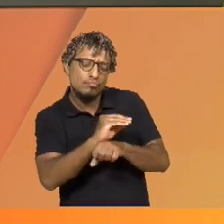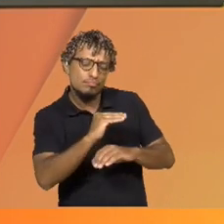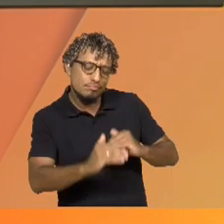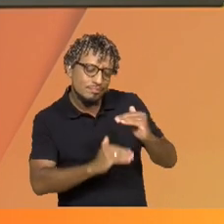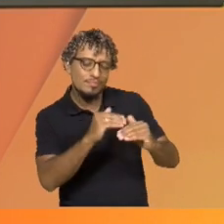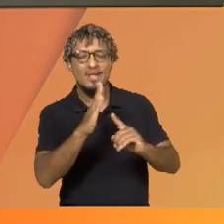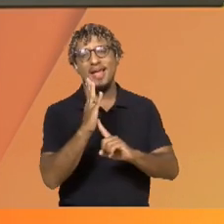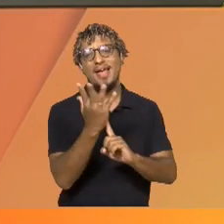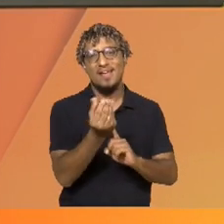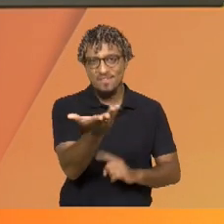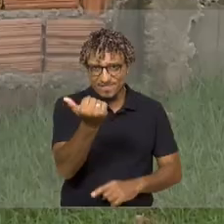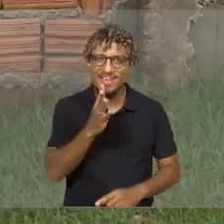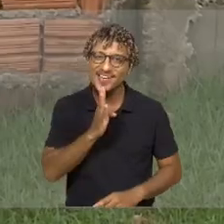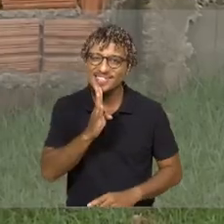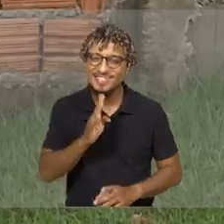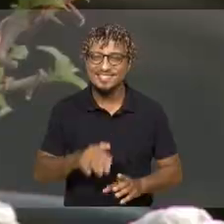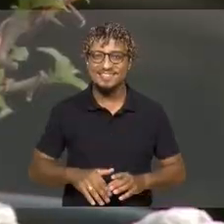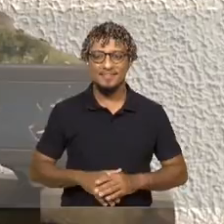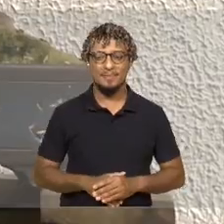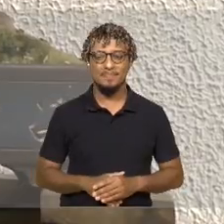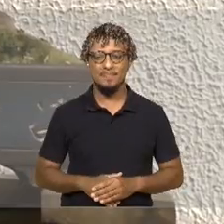arte. Vamos conhecer mais.